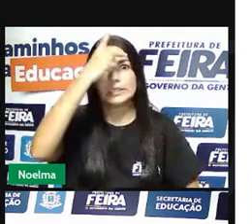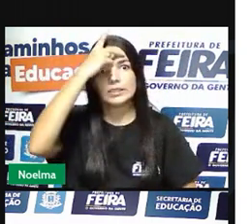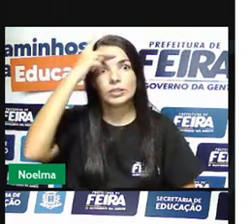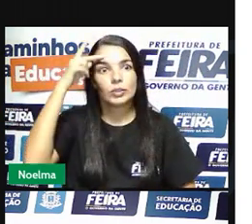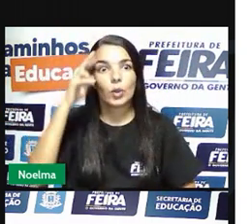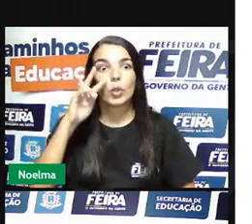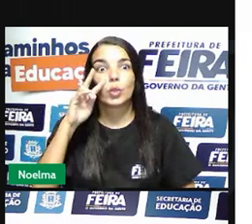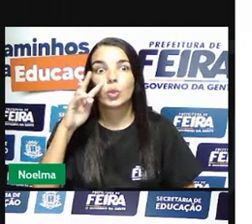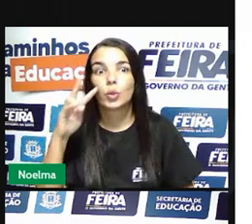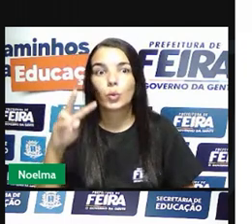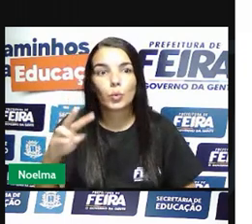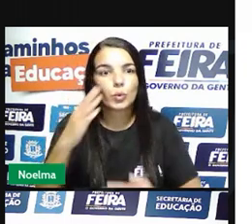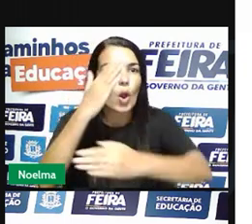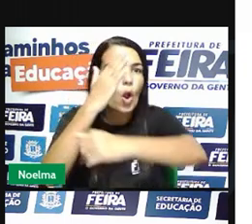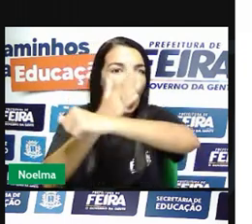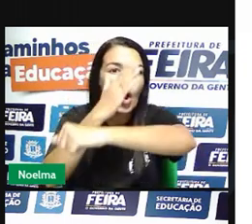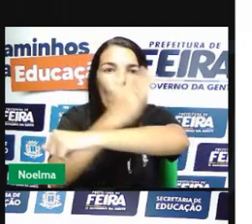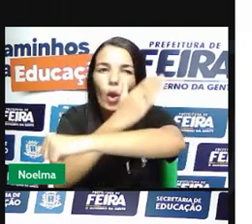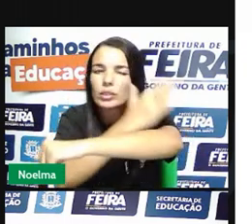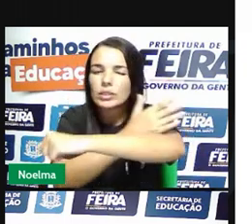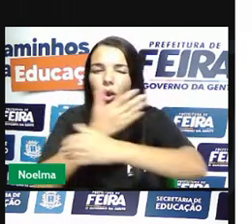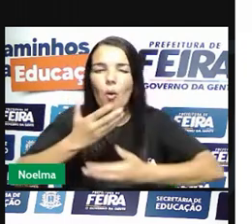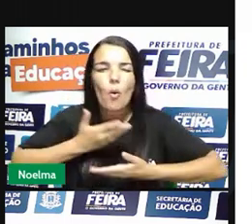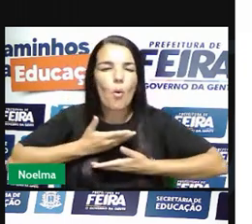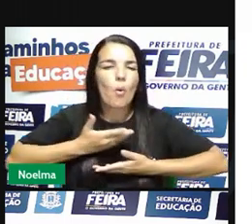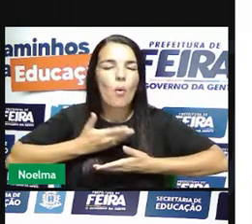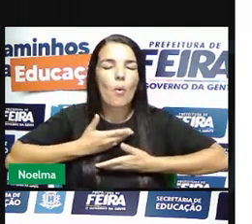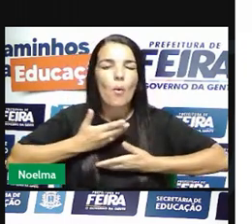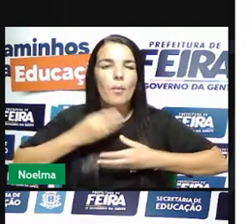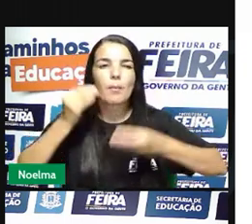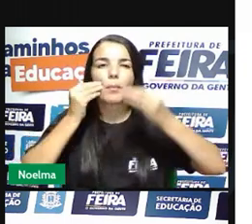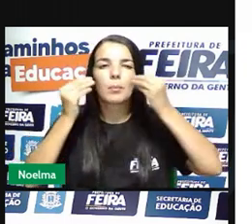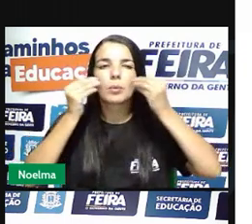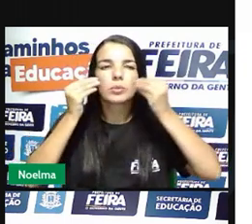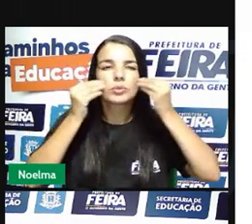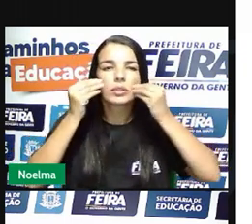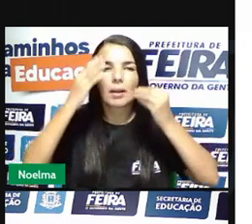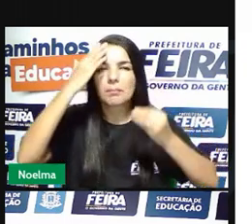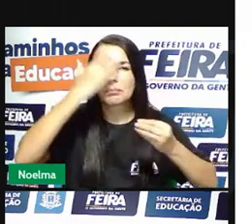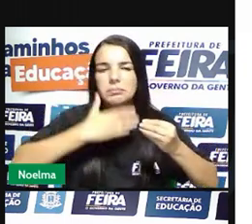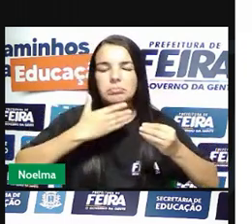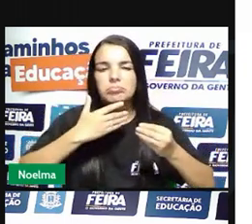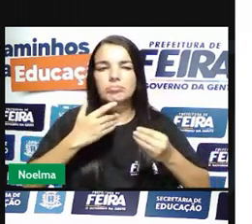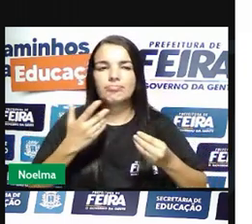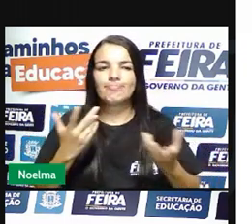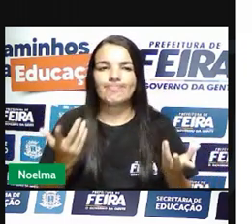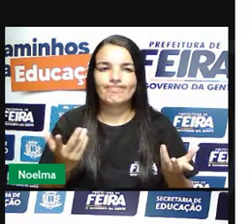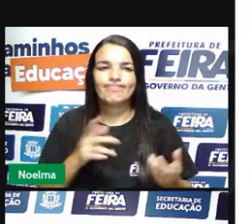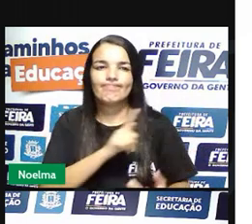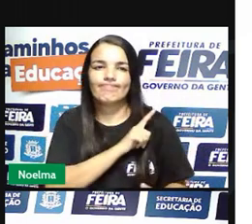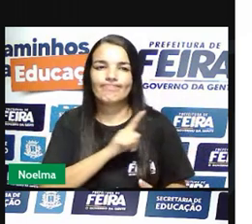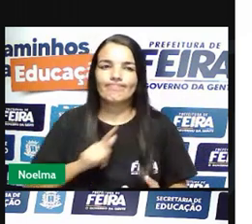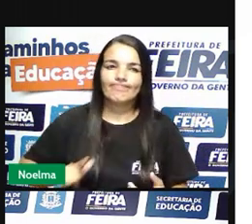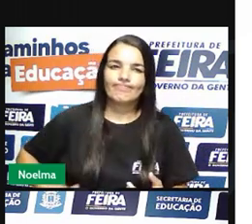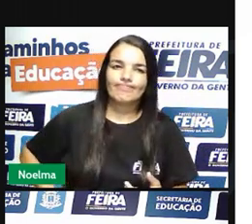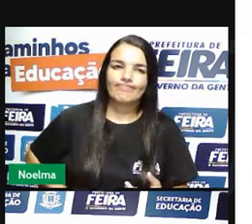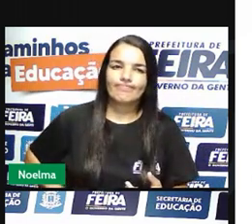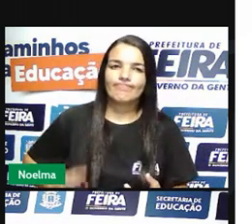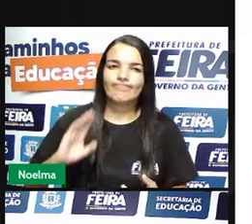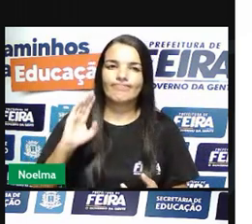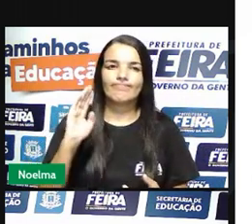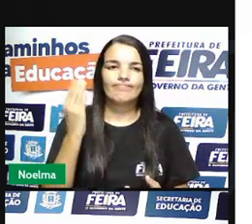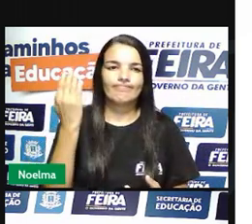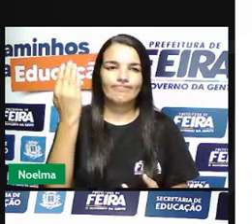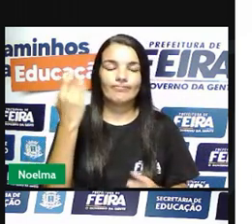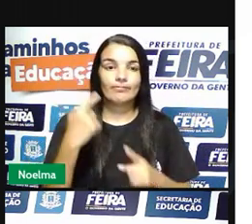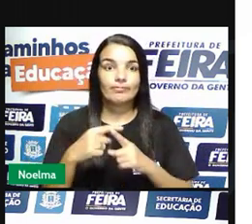cortaram ali, esquartejaram o corpo dele, espalhou aí pelas estradas aí de Vila Rica, como